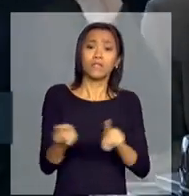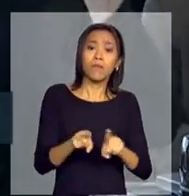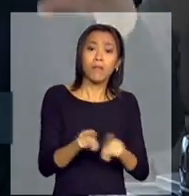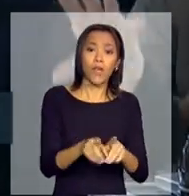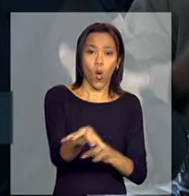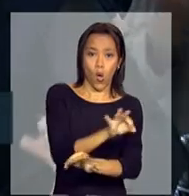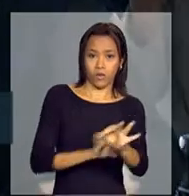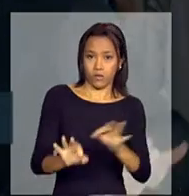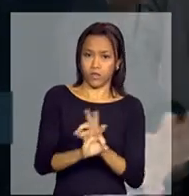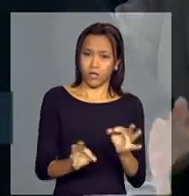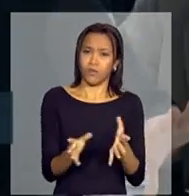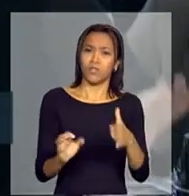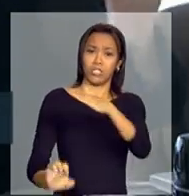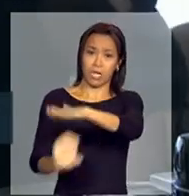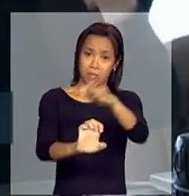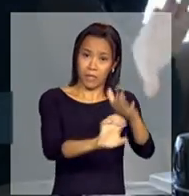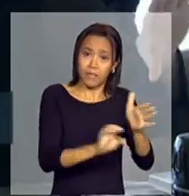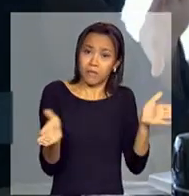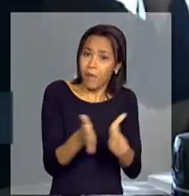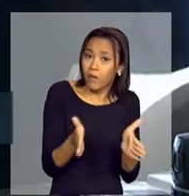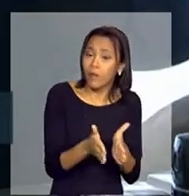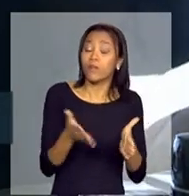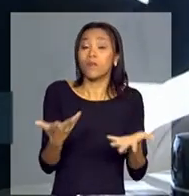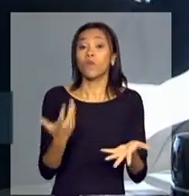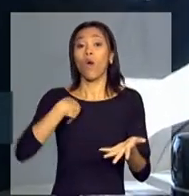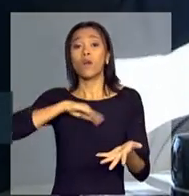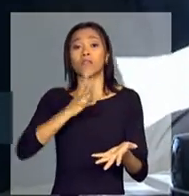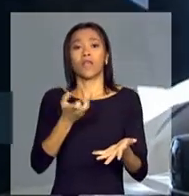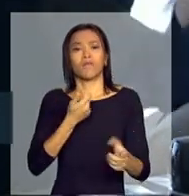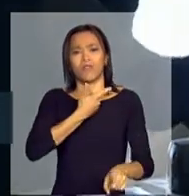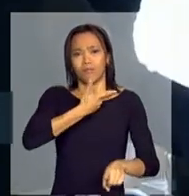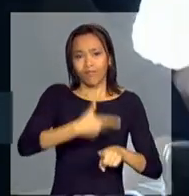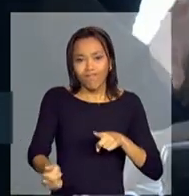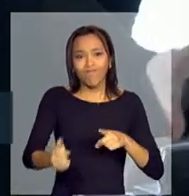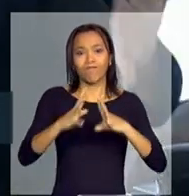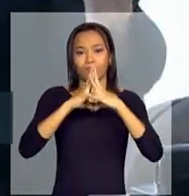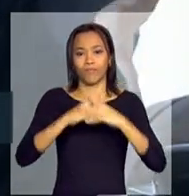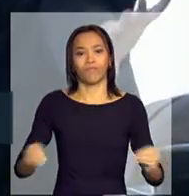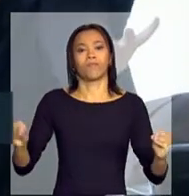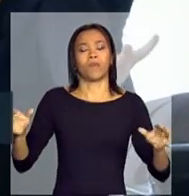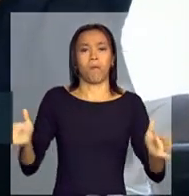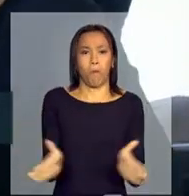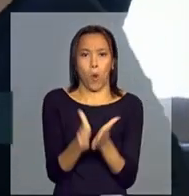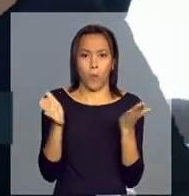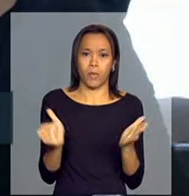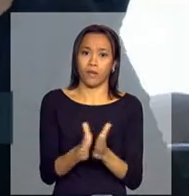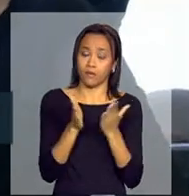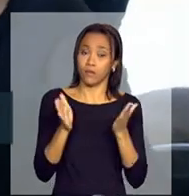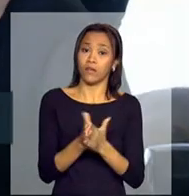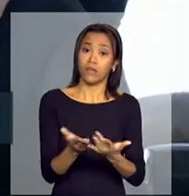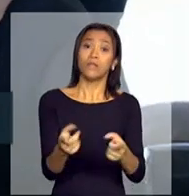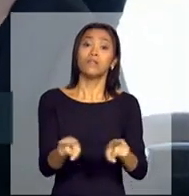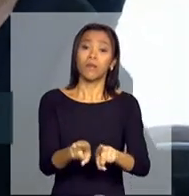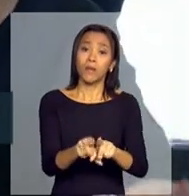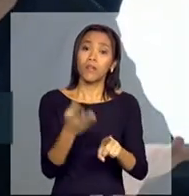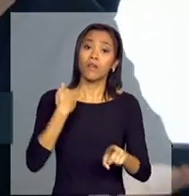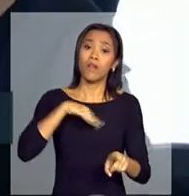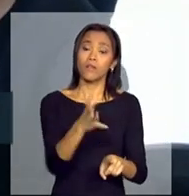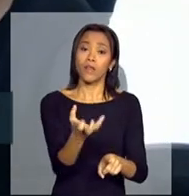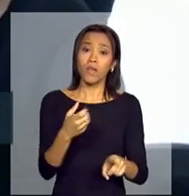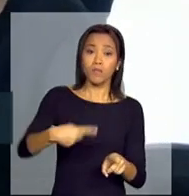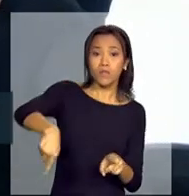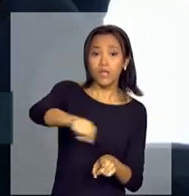microempresários e assim por diante. Então, queremos superar a miséria do ponto de vista dos três eixos e queremos que a população